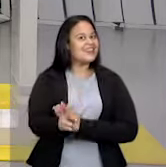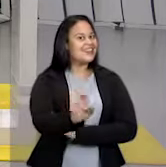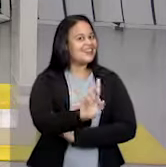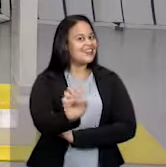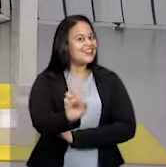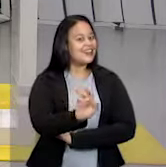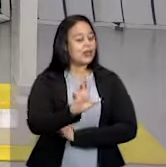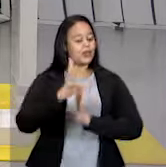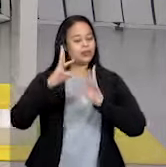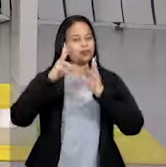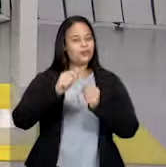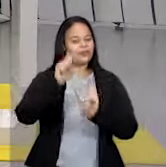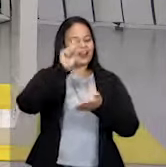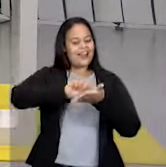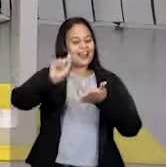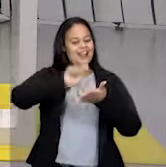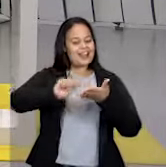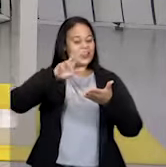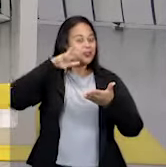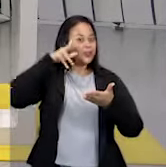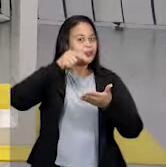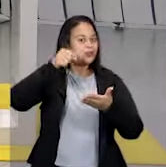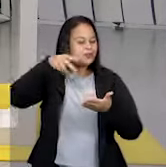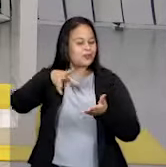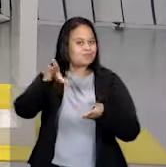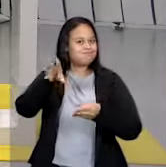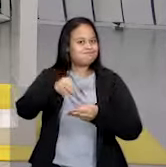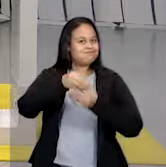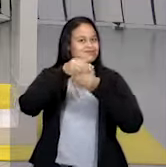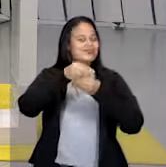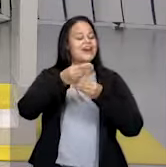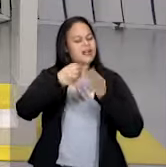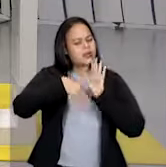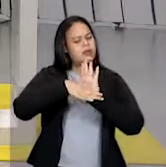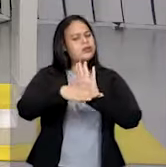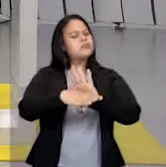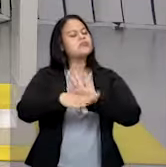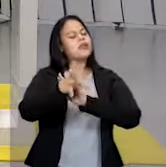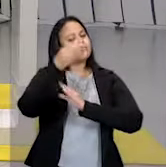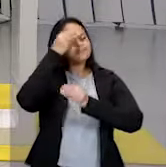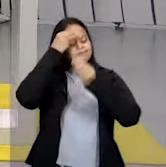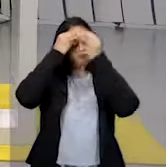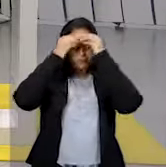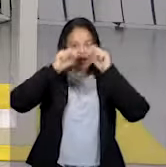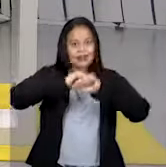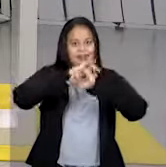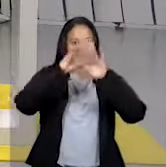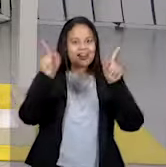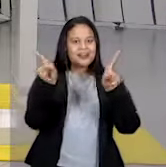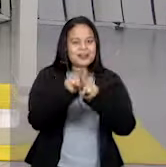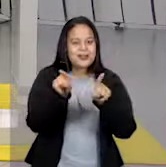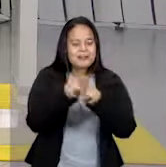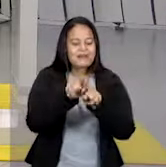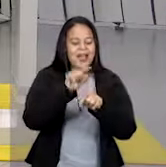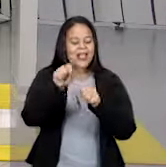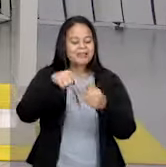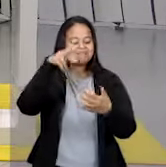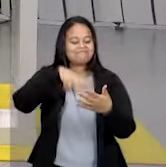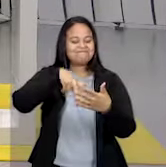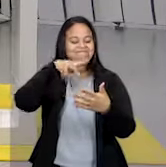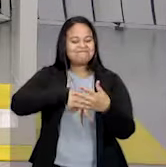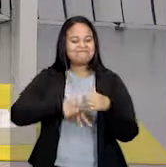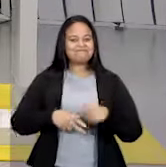Está tudo lá escrito para vocês e eu vou ajudá-los a compreender o que está lá, beleza?